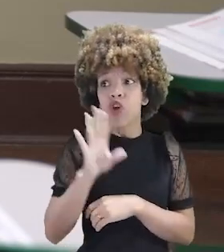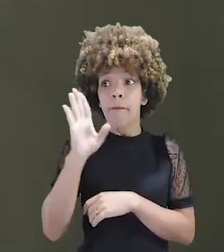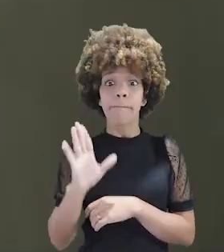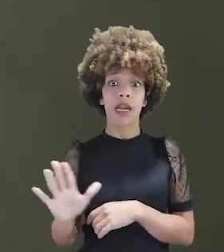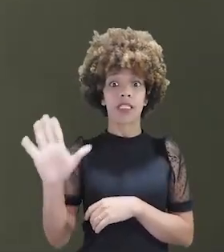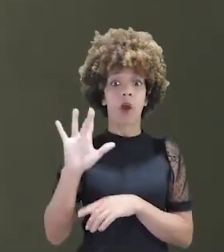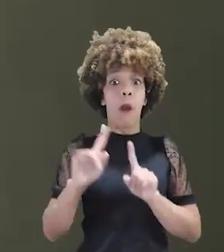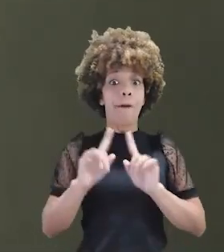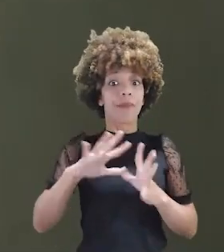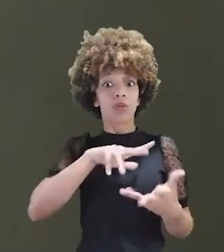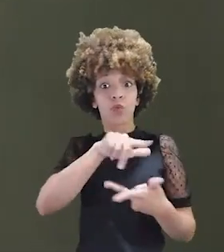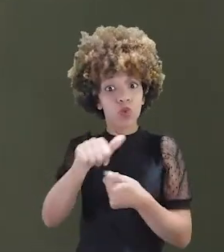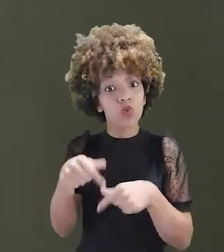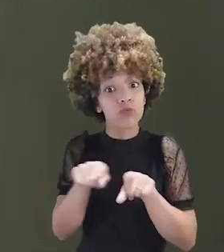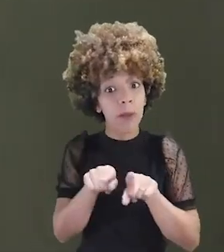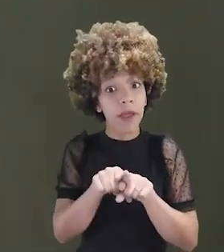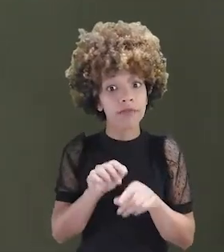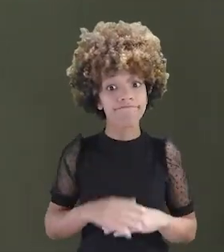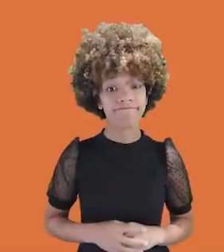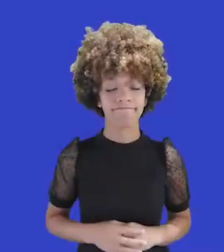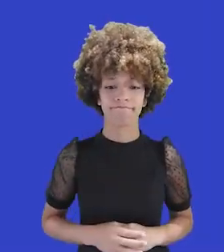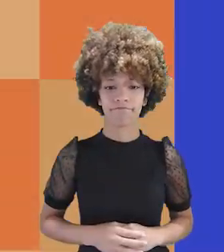para o Brasil, mas para o mundo todo?